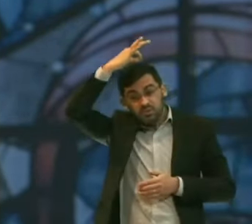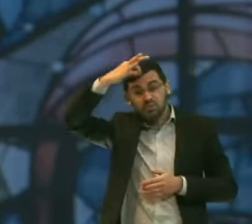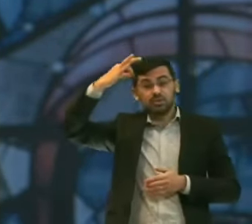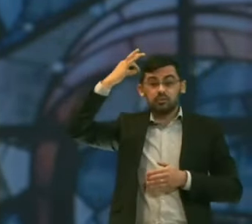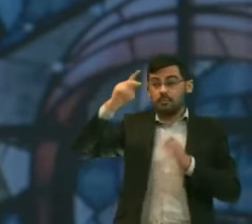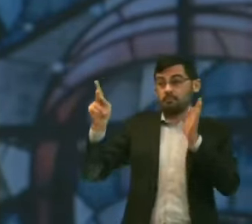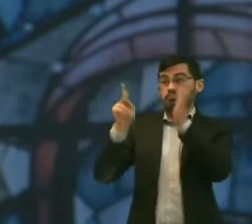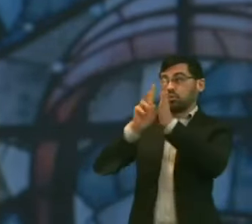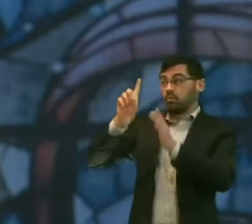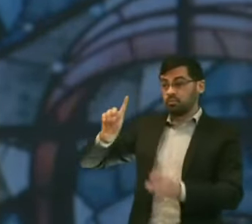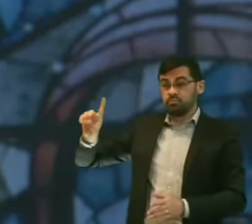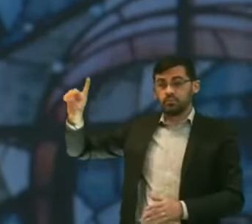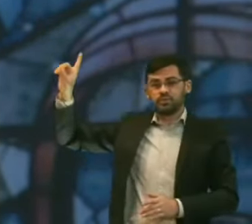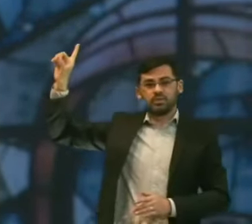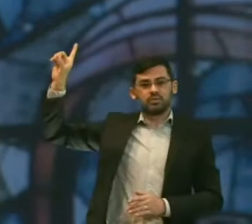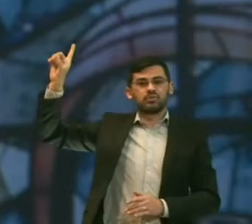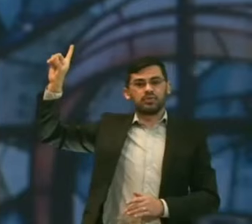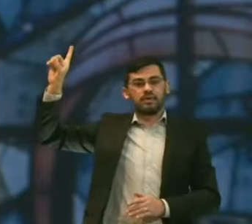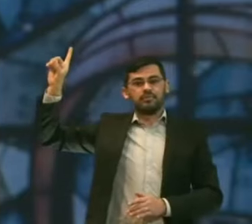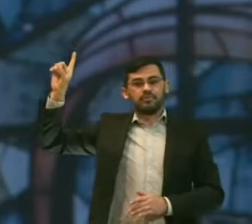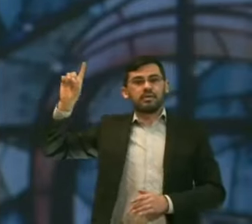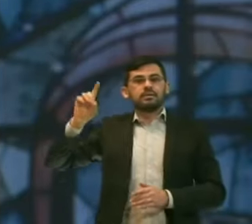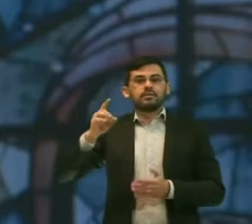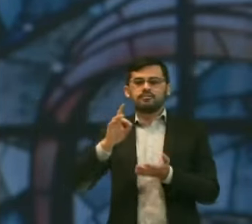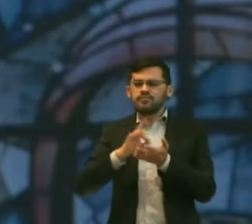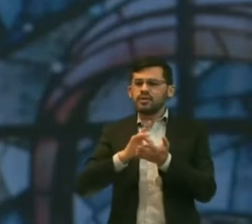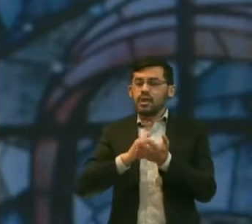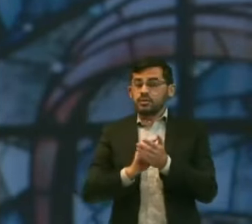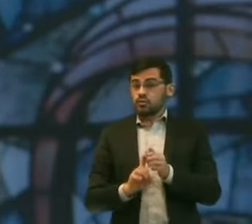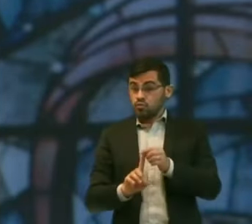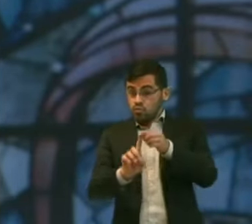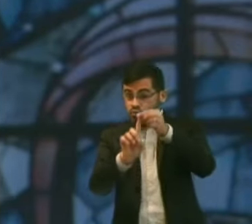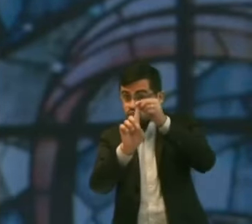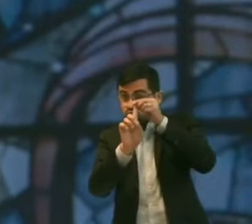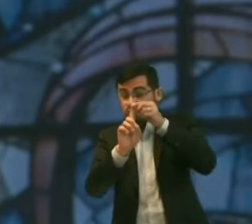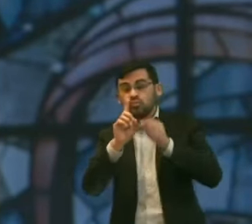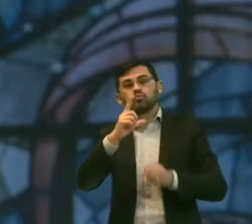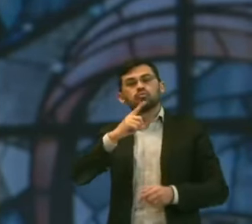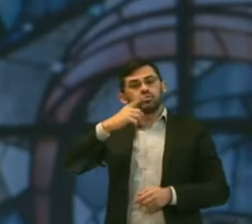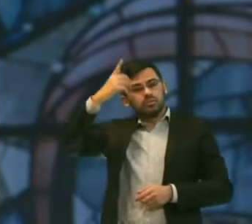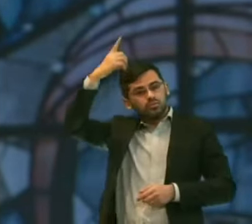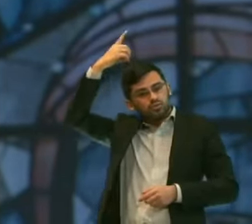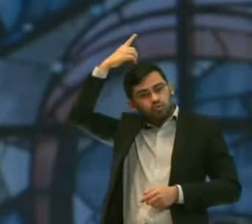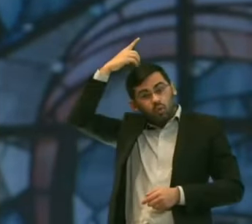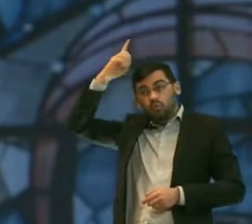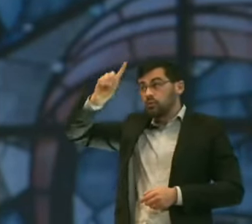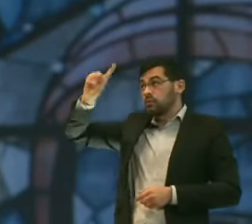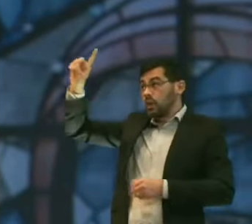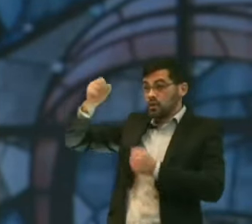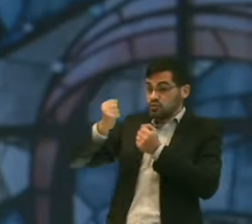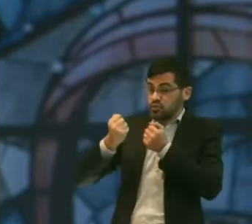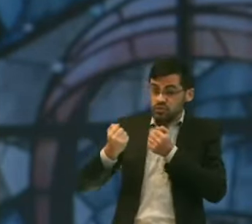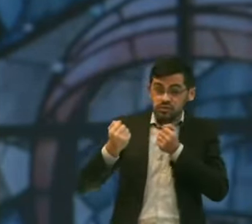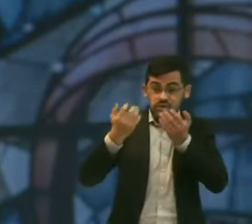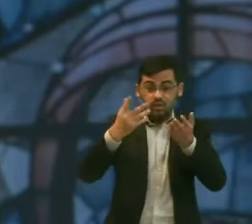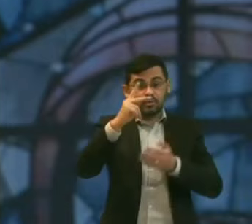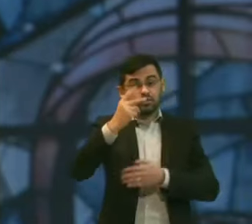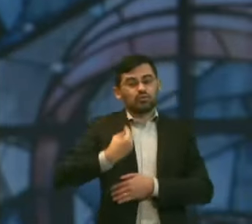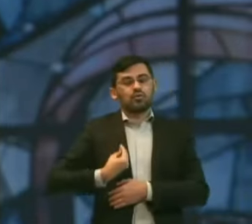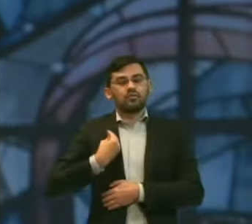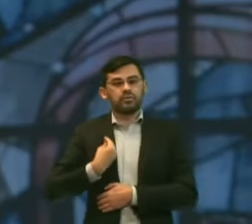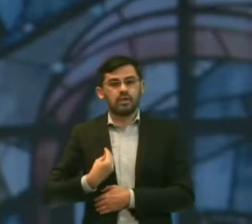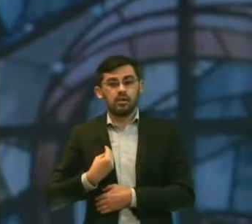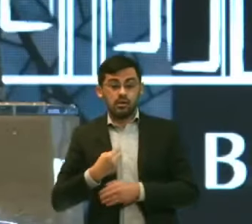Da promessa de Deus E pelo menos Um dom do Espírito Ele derramou Sobre a tua vida